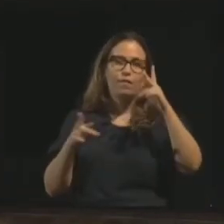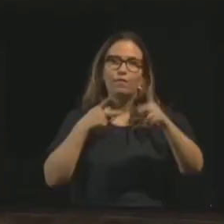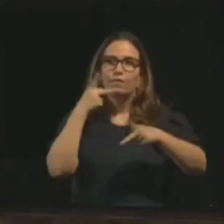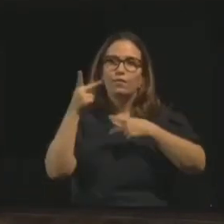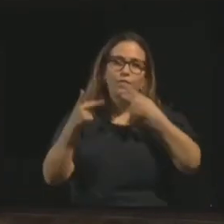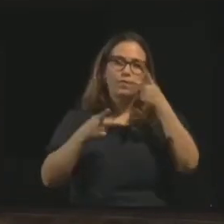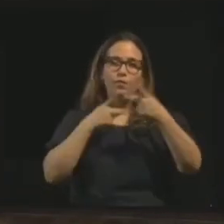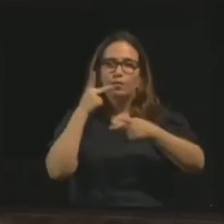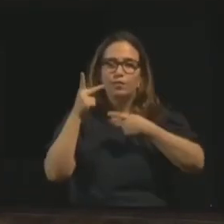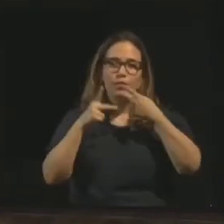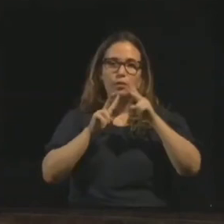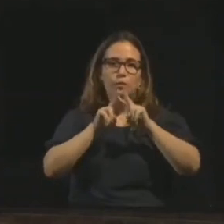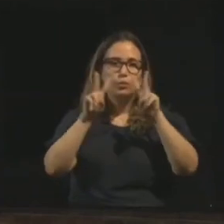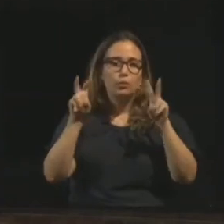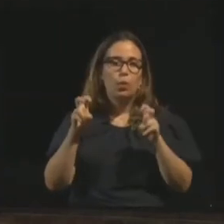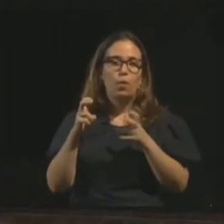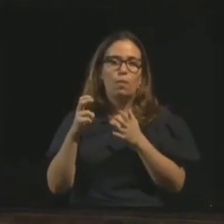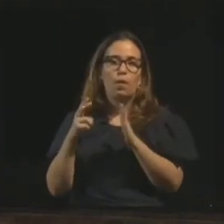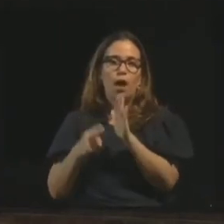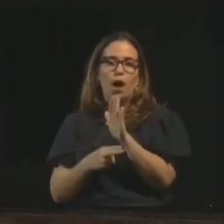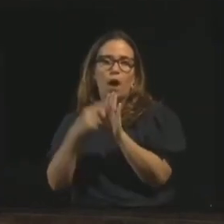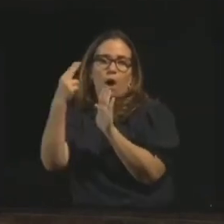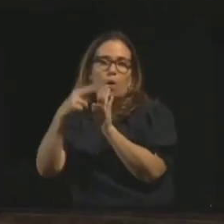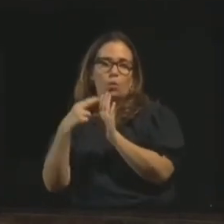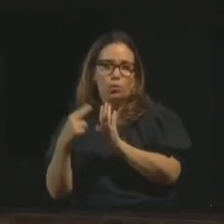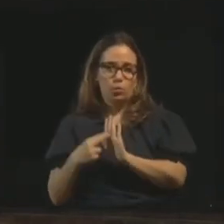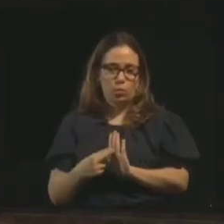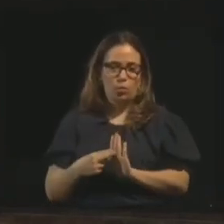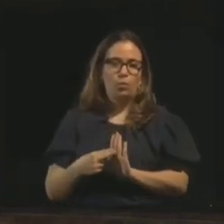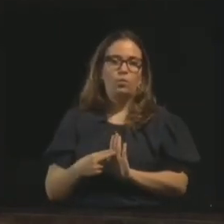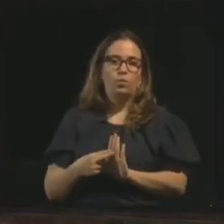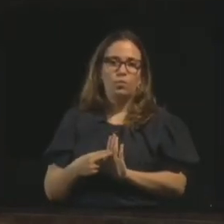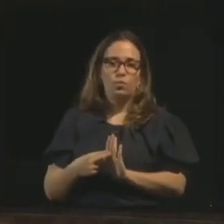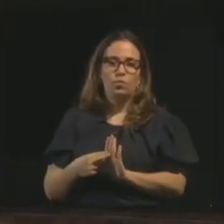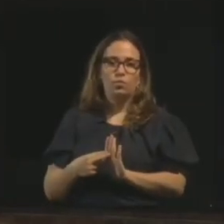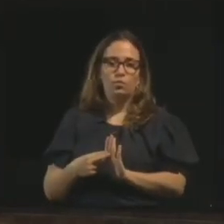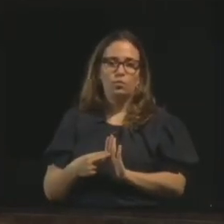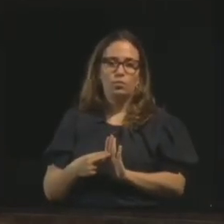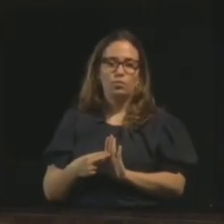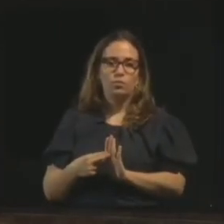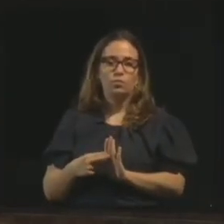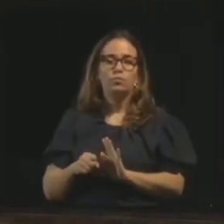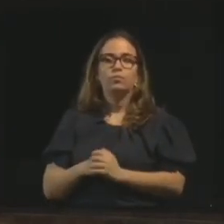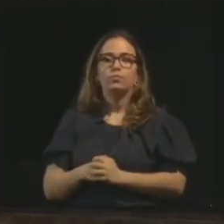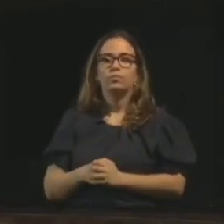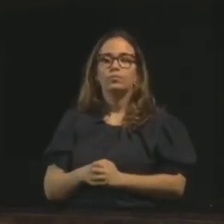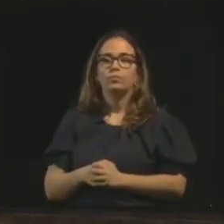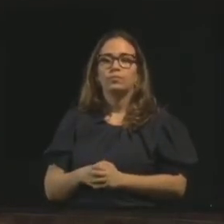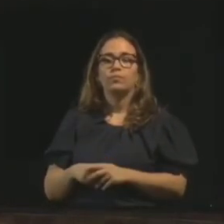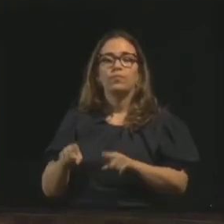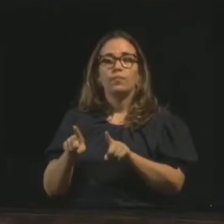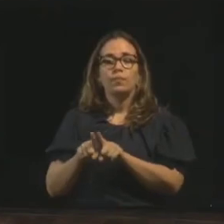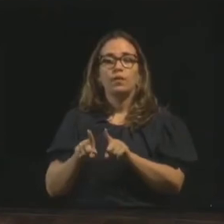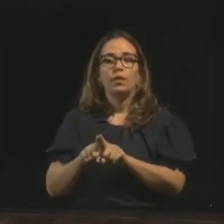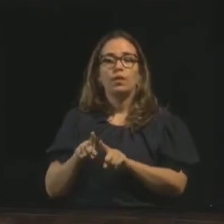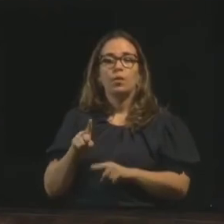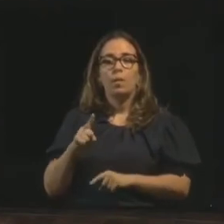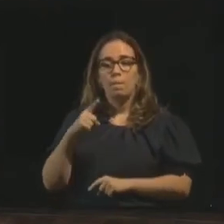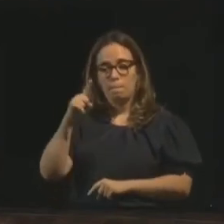muito disso e de autores que questionam esse ponto. E a obsessão dos médiums,